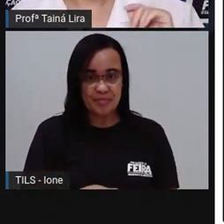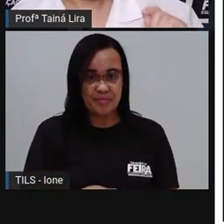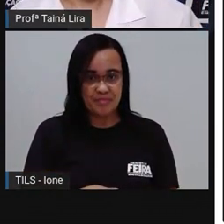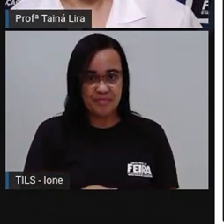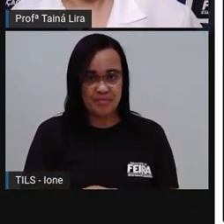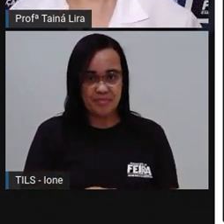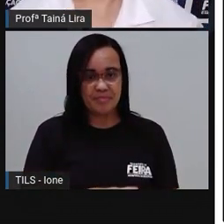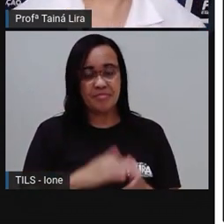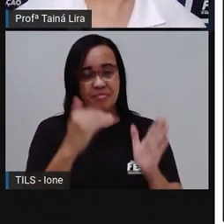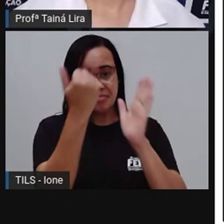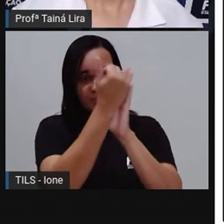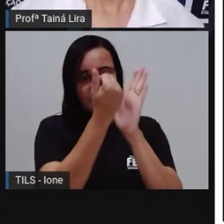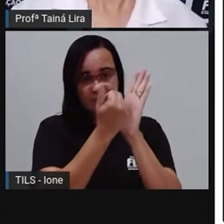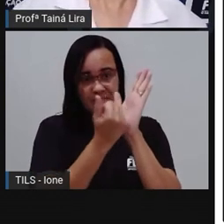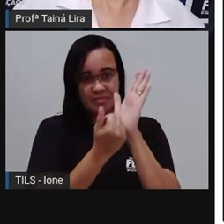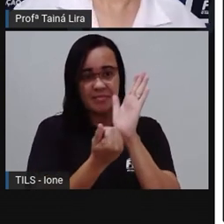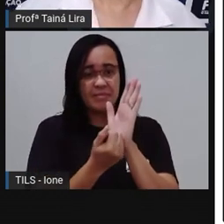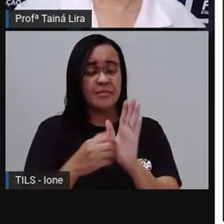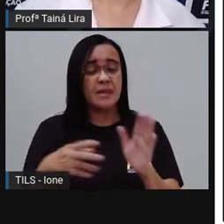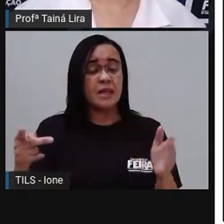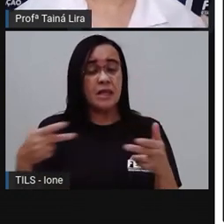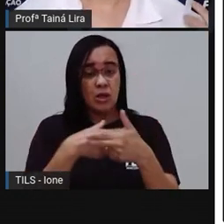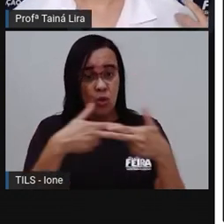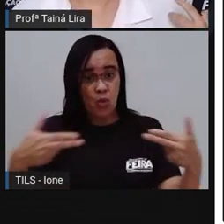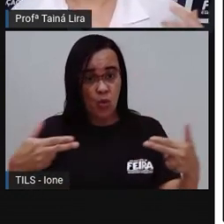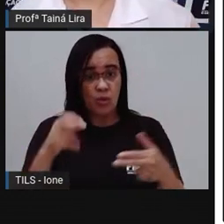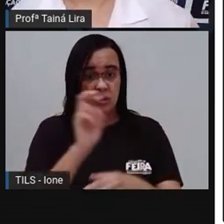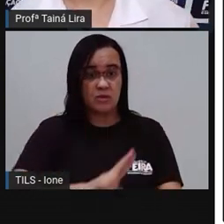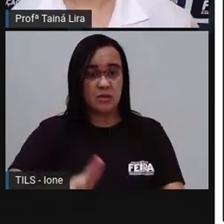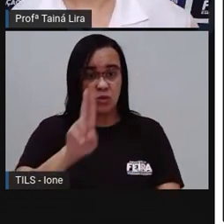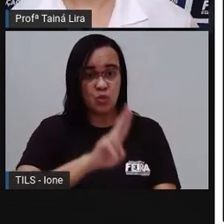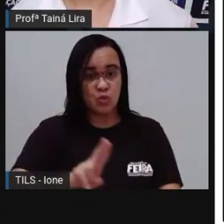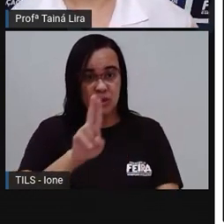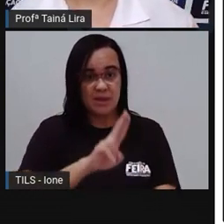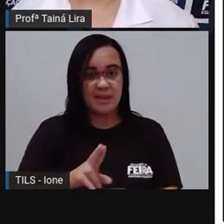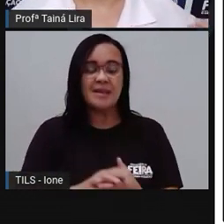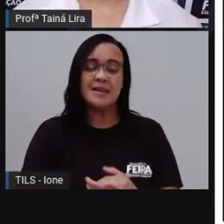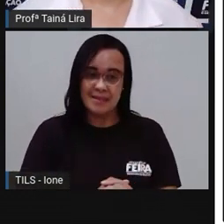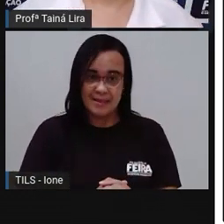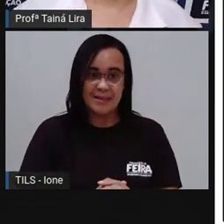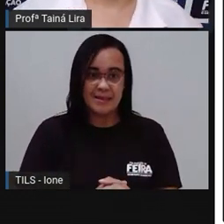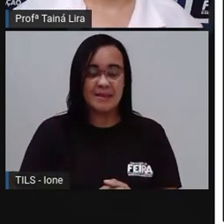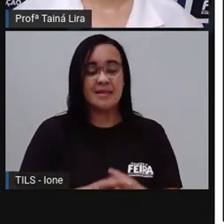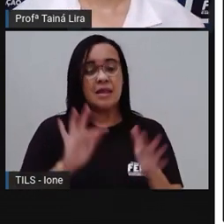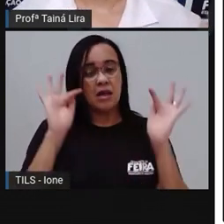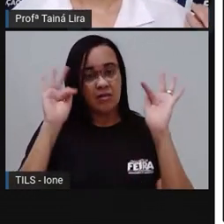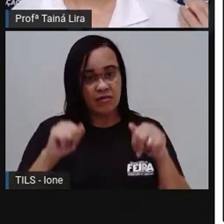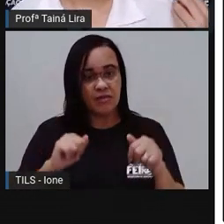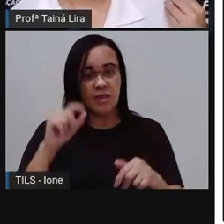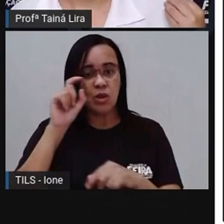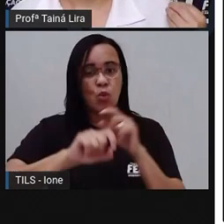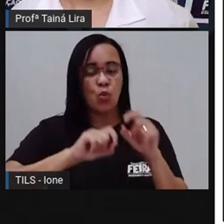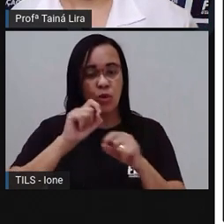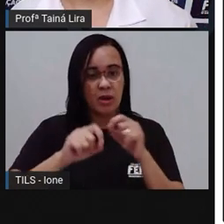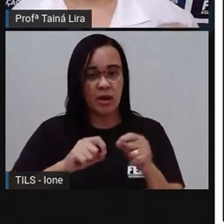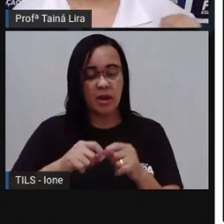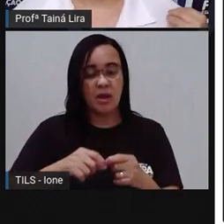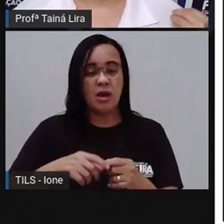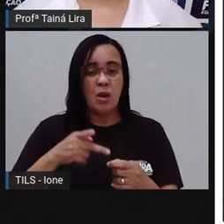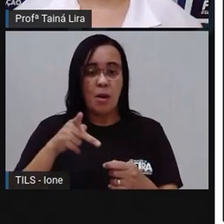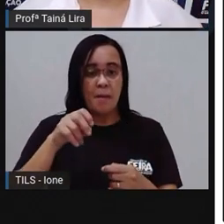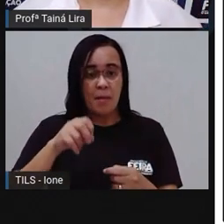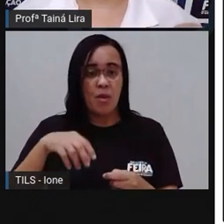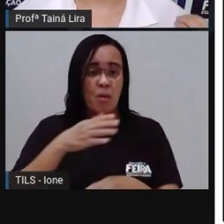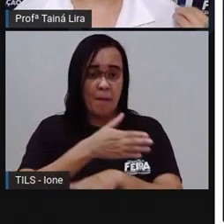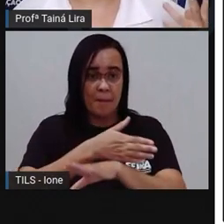ingredientes. Por último, coloque o fermento em pó e mexa bem. Asse em forno médio pré